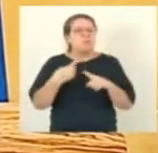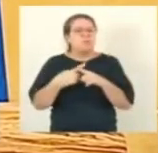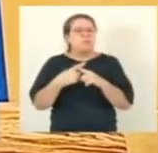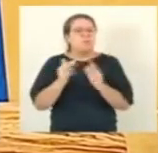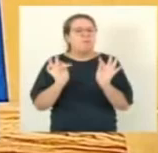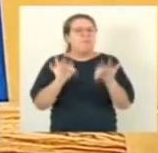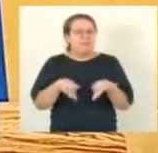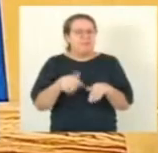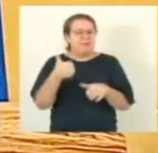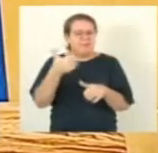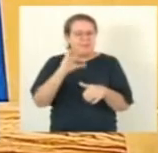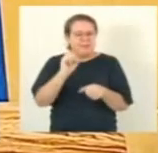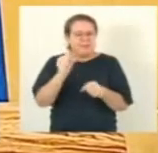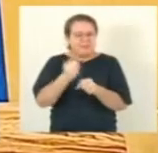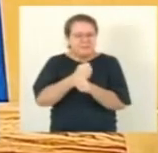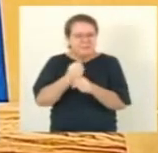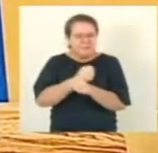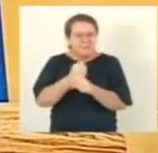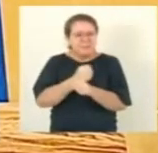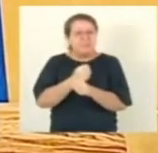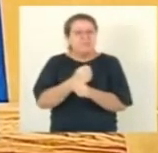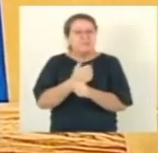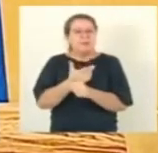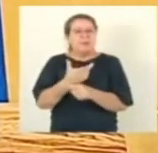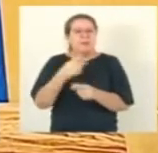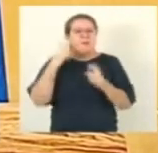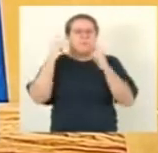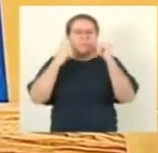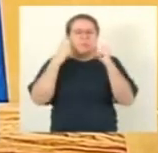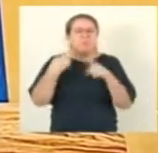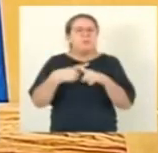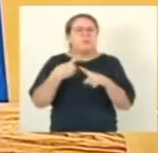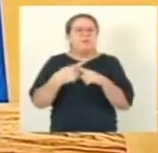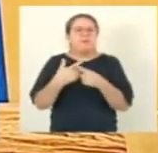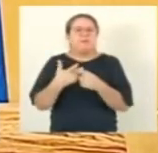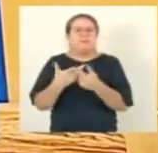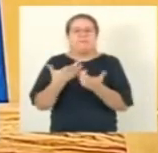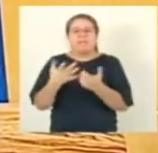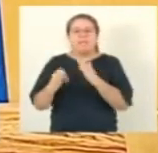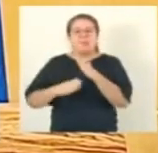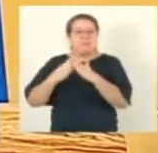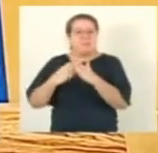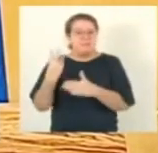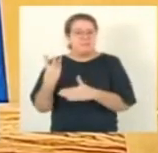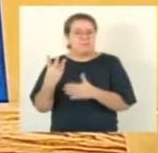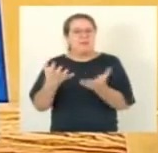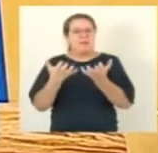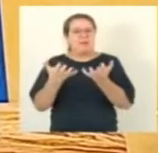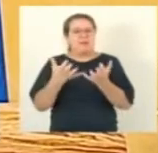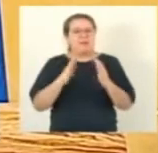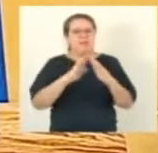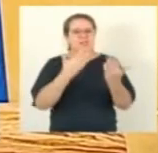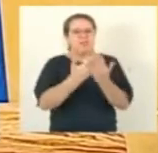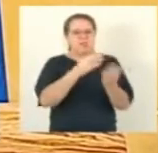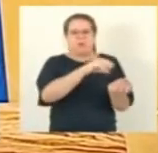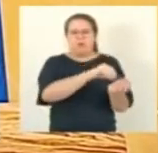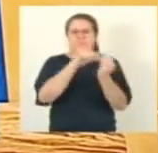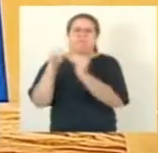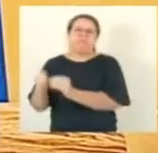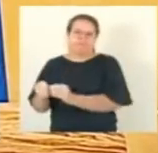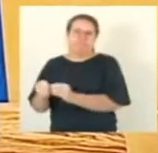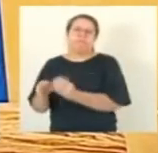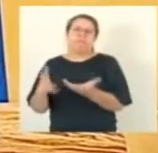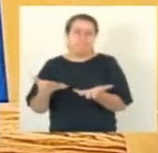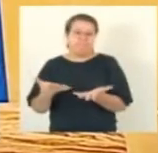Samarco queira a escola, e o FINDES e o SESI queiram essa escola de volta. Mas, qual é o problema que se verifica lá? Os